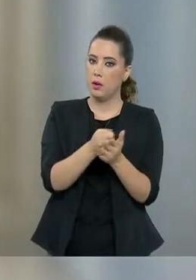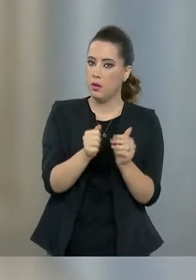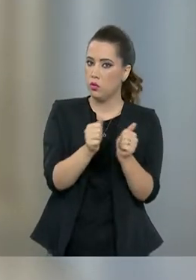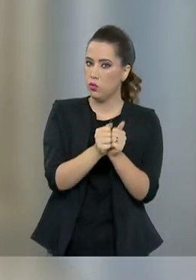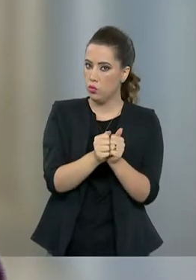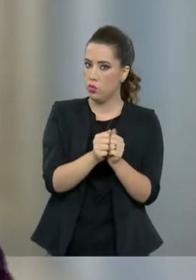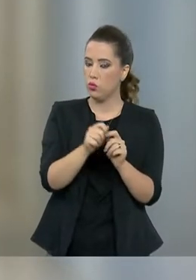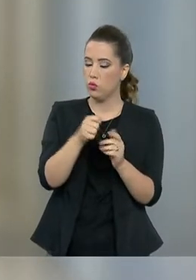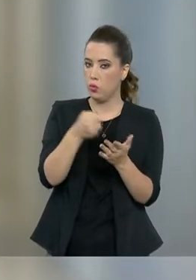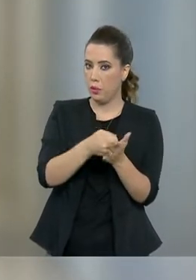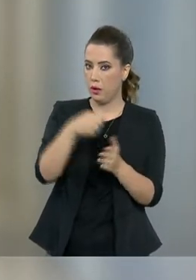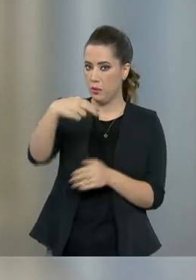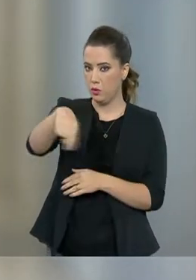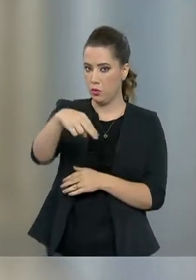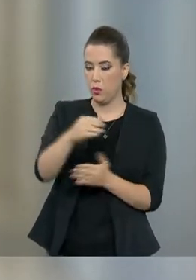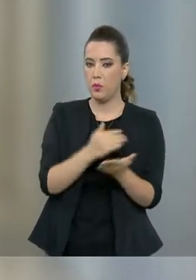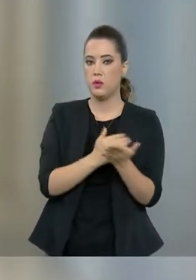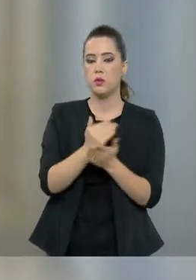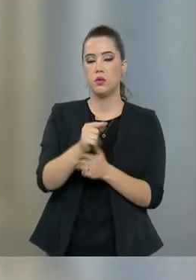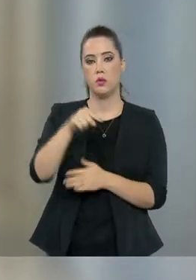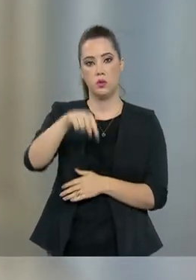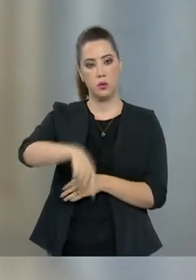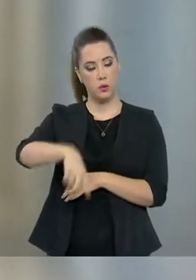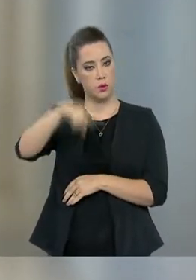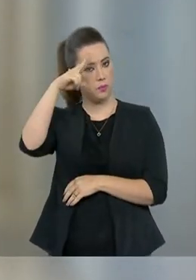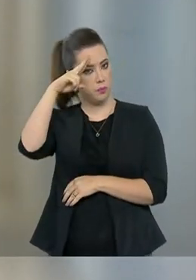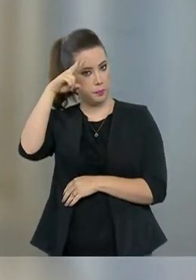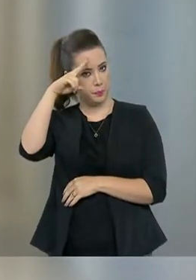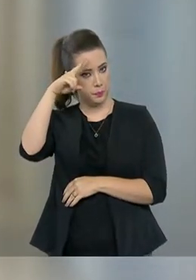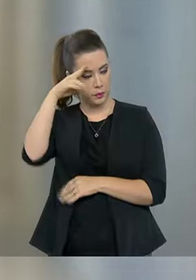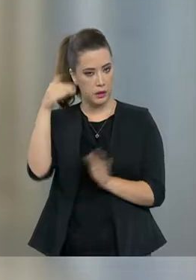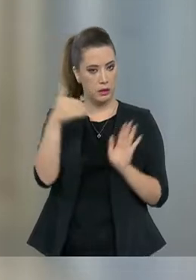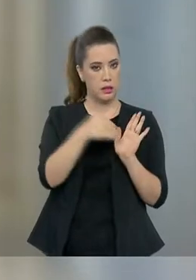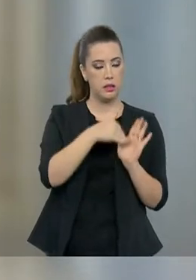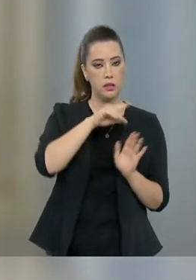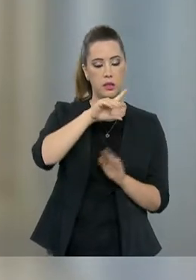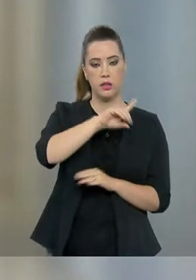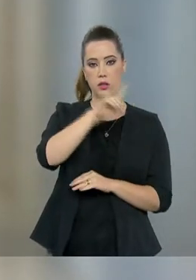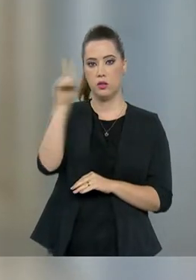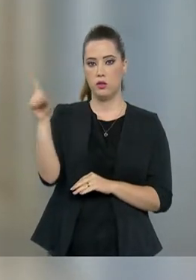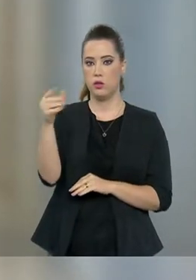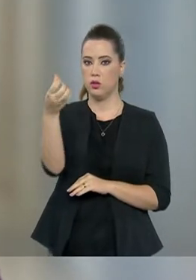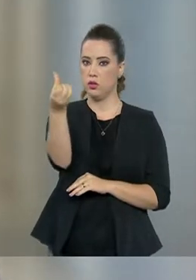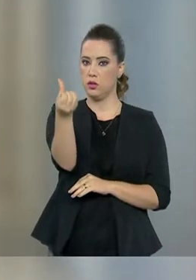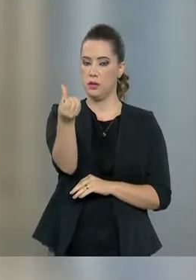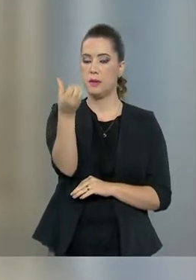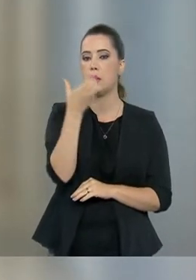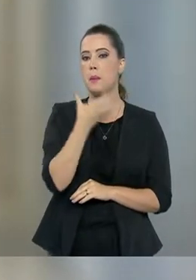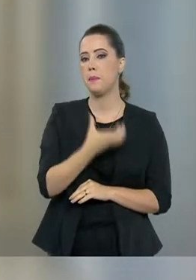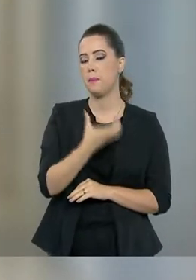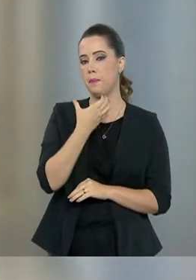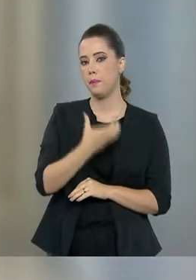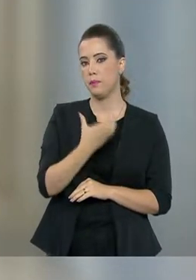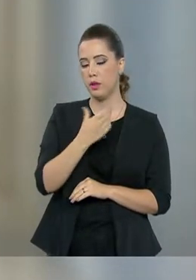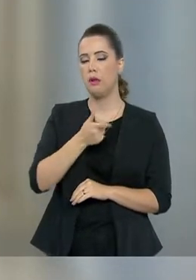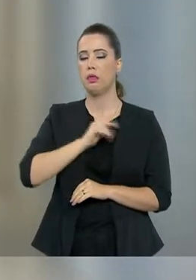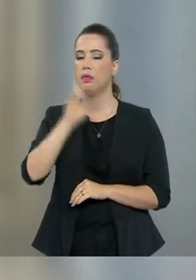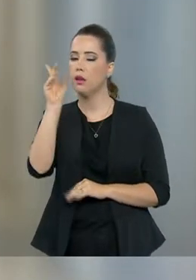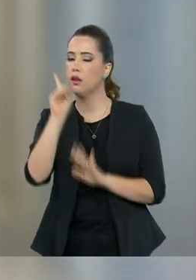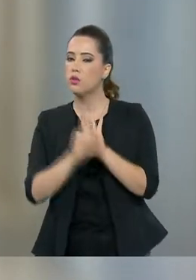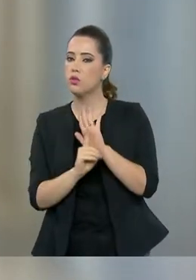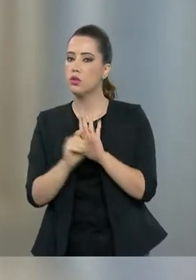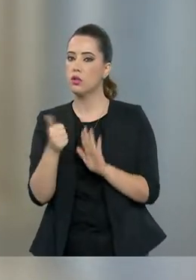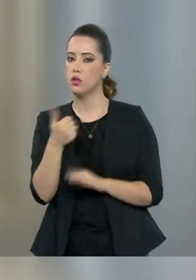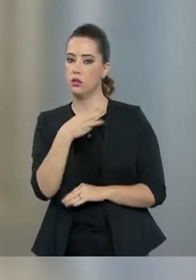novembro. Os depósitos começaram a ser feitos nesta segunda-feira e vão até o próximo dia 6 de dezembro. Tem direito ao